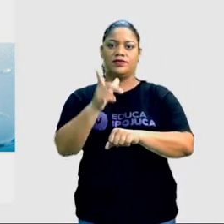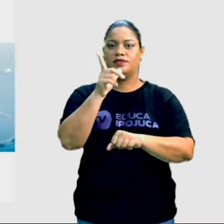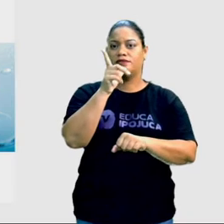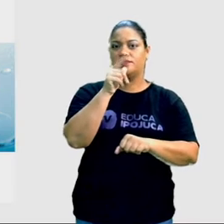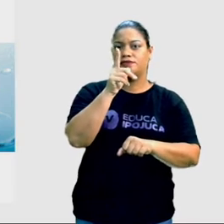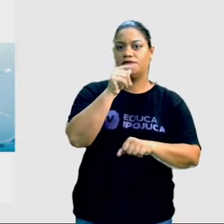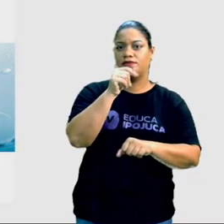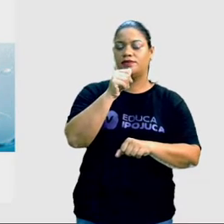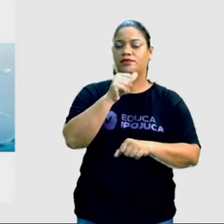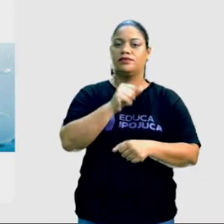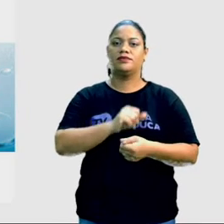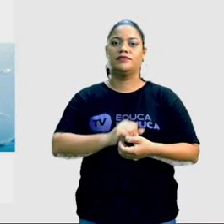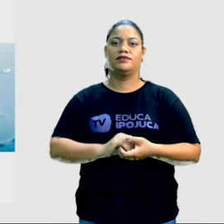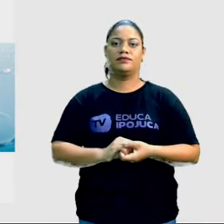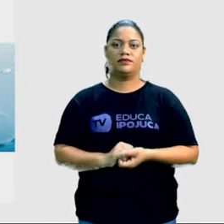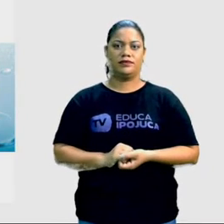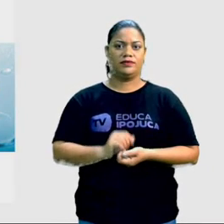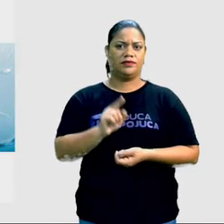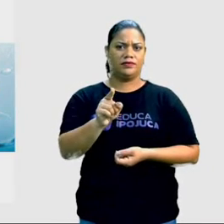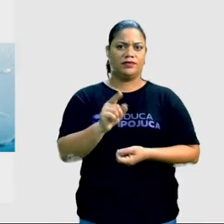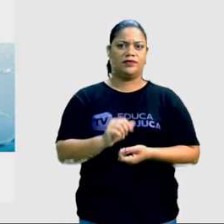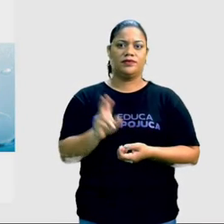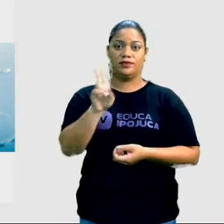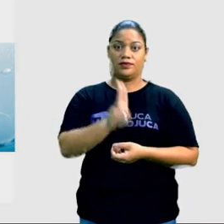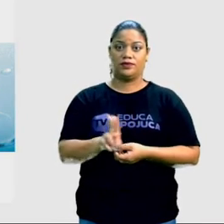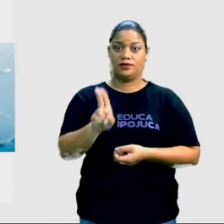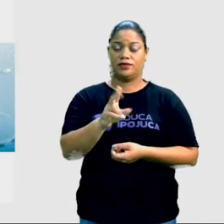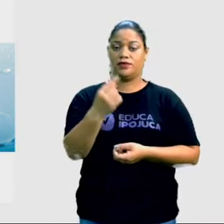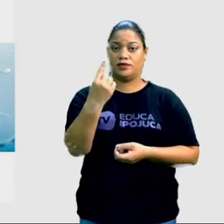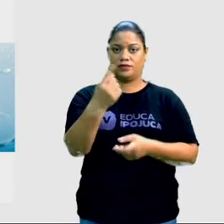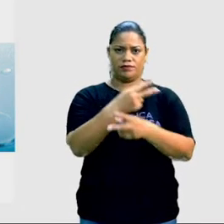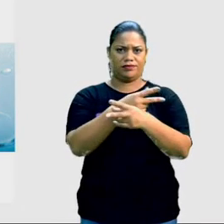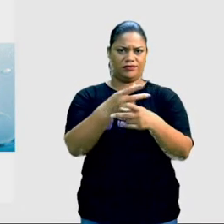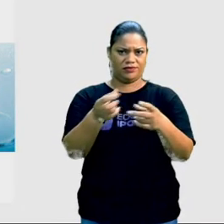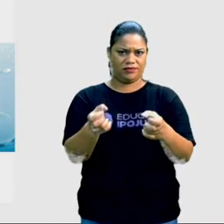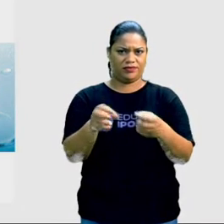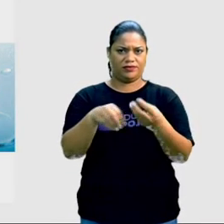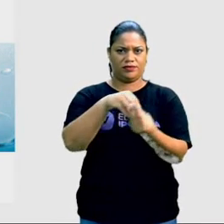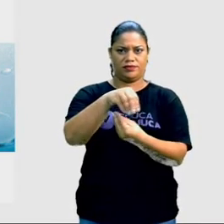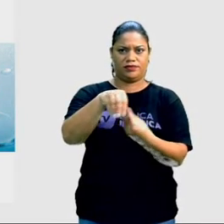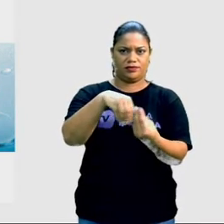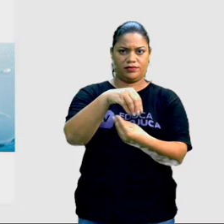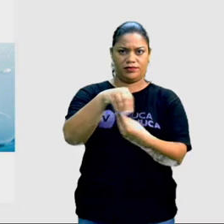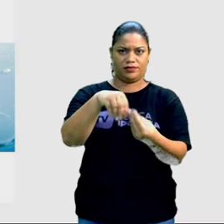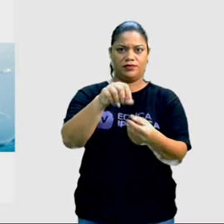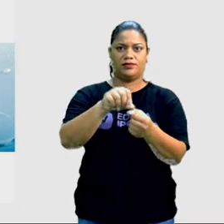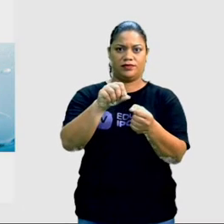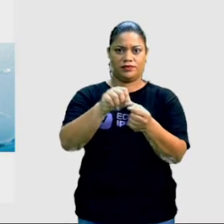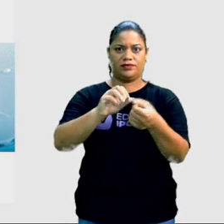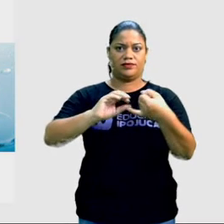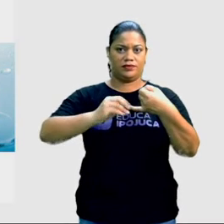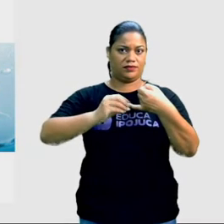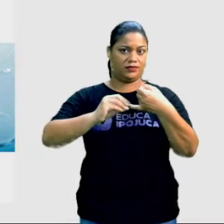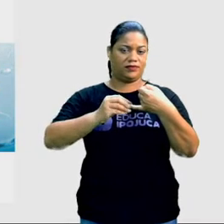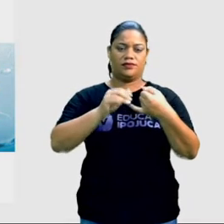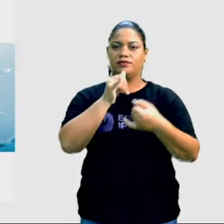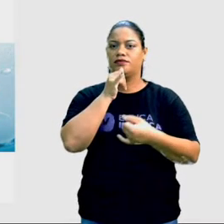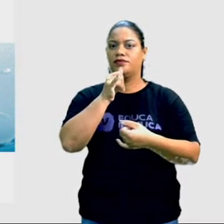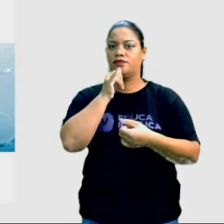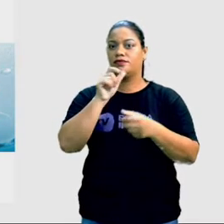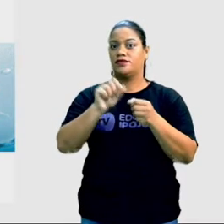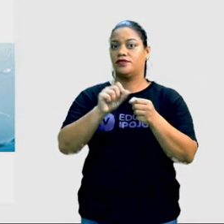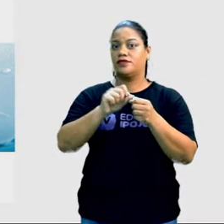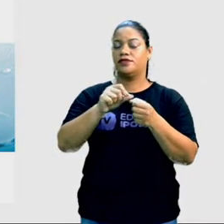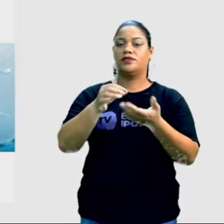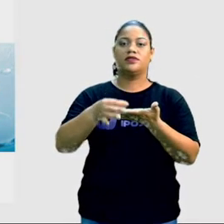água. Então, se você pega um desses materiais para misturar, para cozinhar o feijão, por exemplo, para